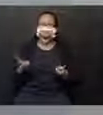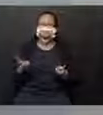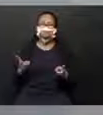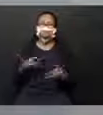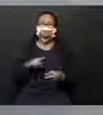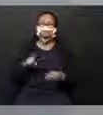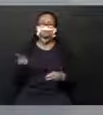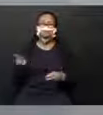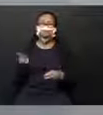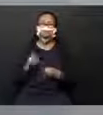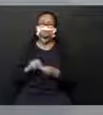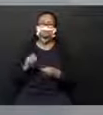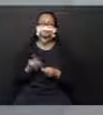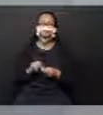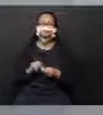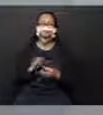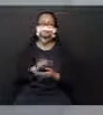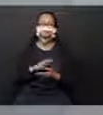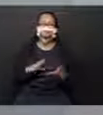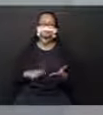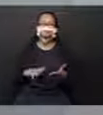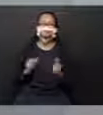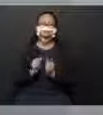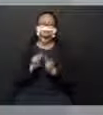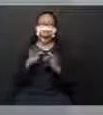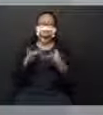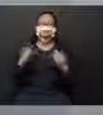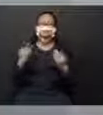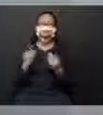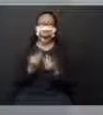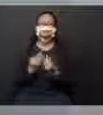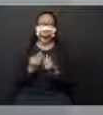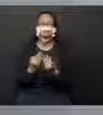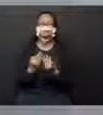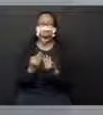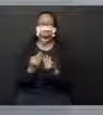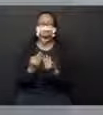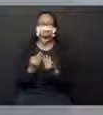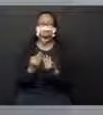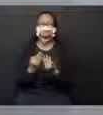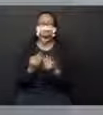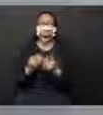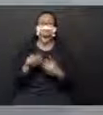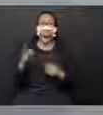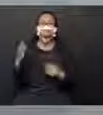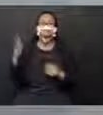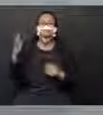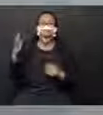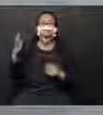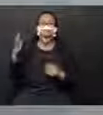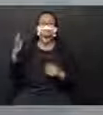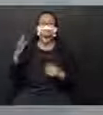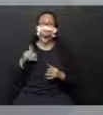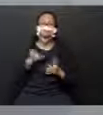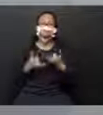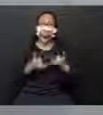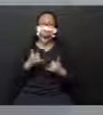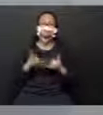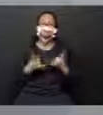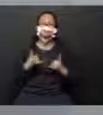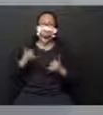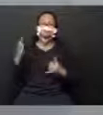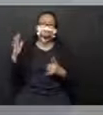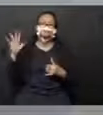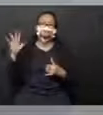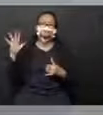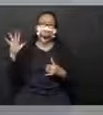Vão fazer essa atividade com a família. Então, pega as mãozinhas, junta aí a turminha toda e vão brincar com as mãos fazendo